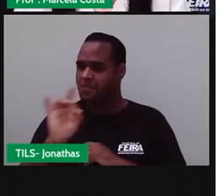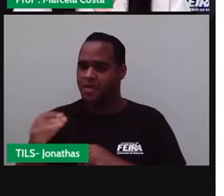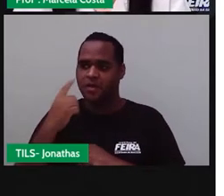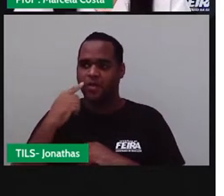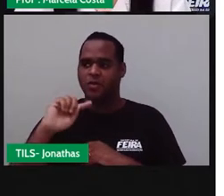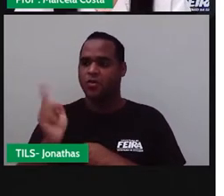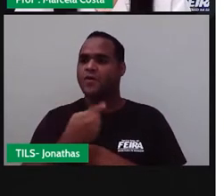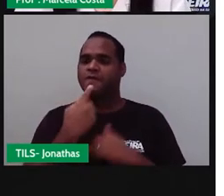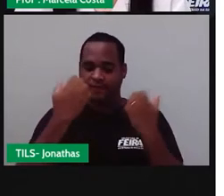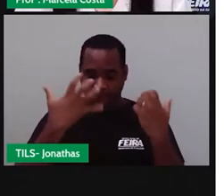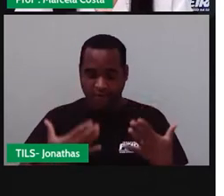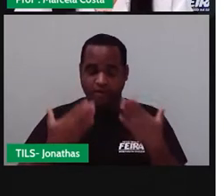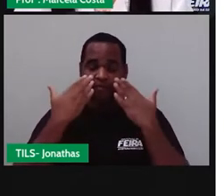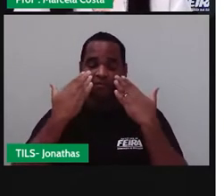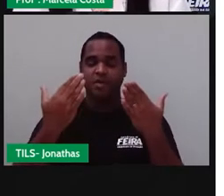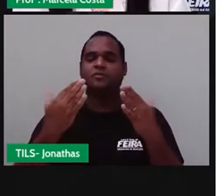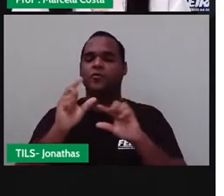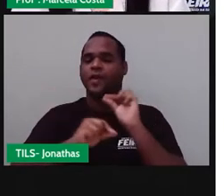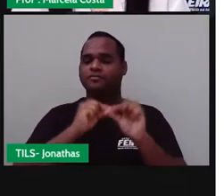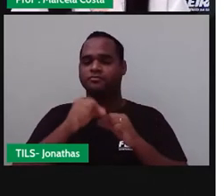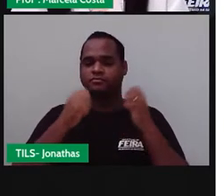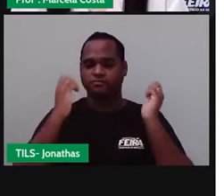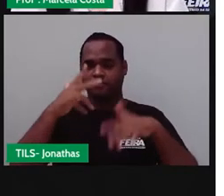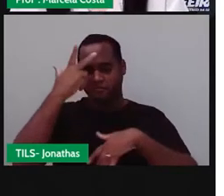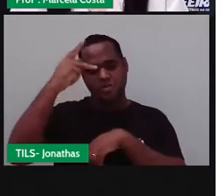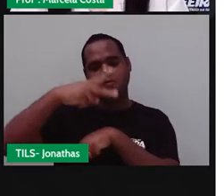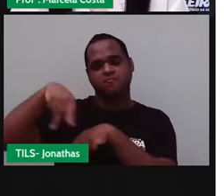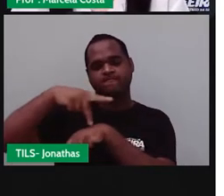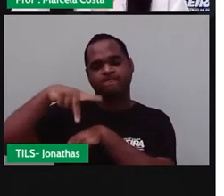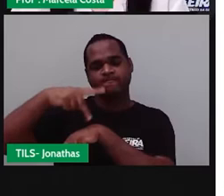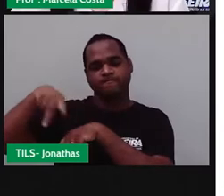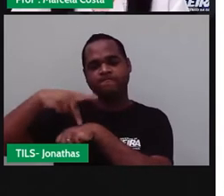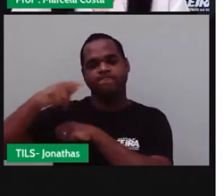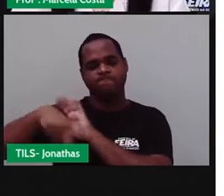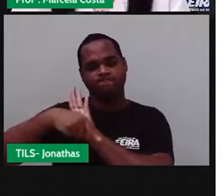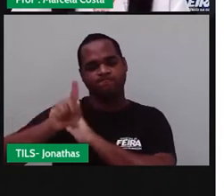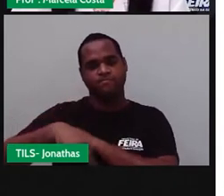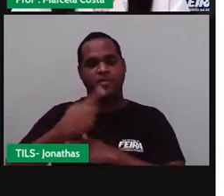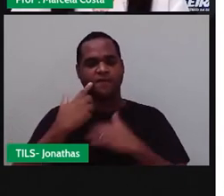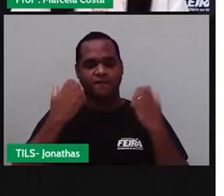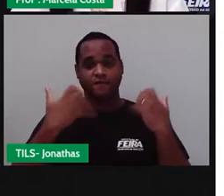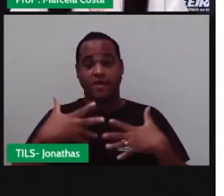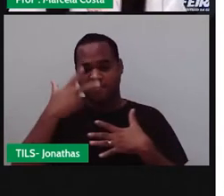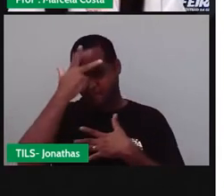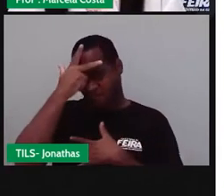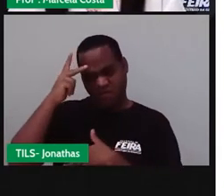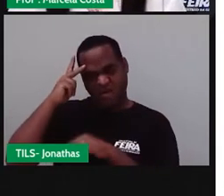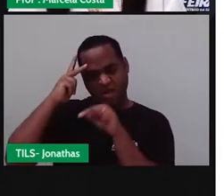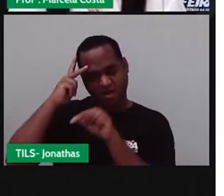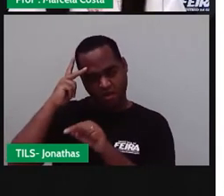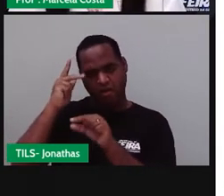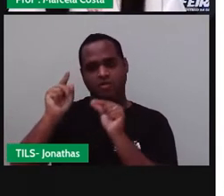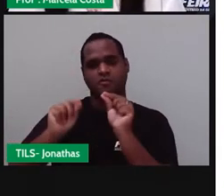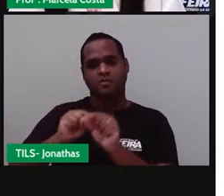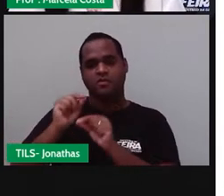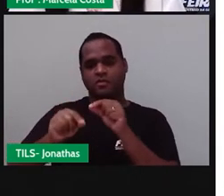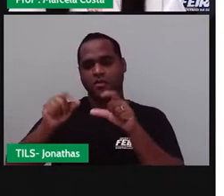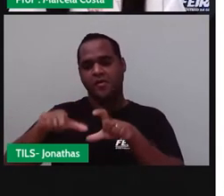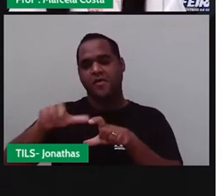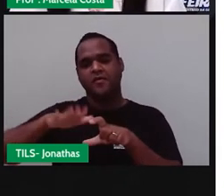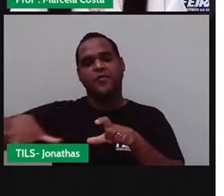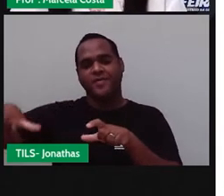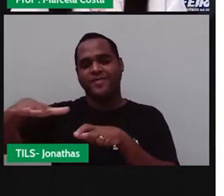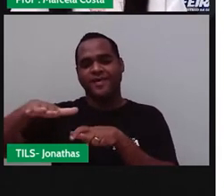também representados pessoas de outros países. Olha, pessoas aqui da região da